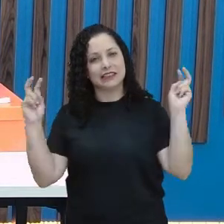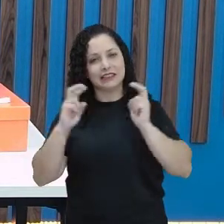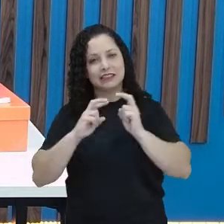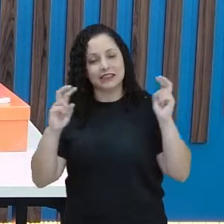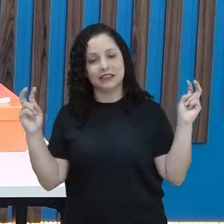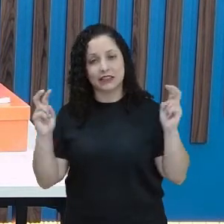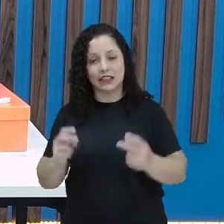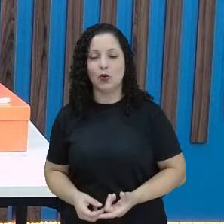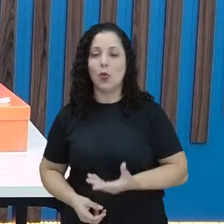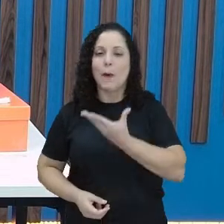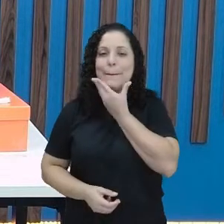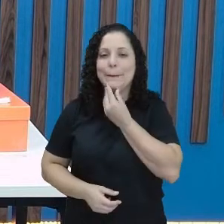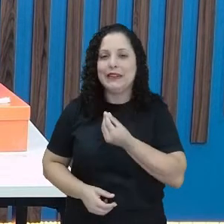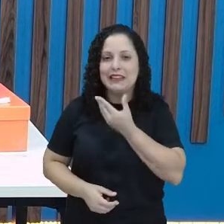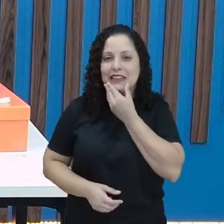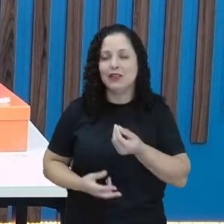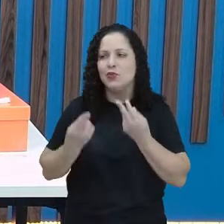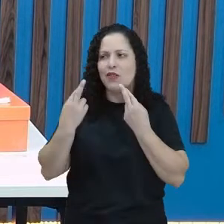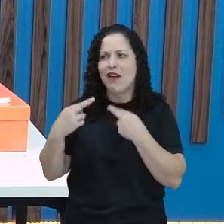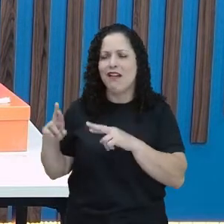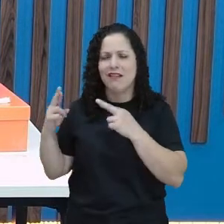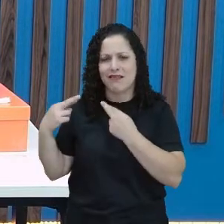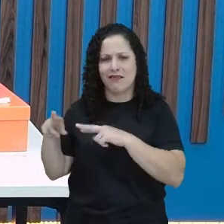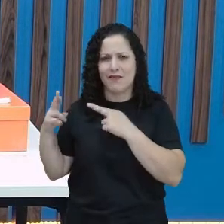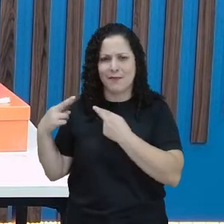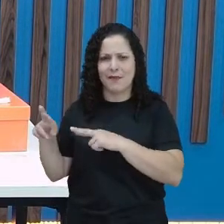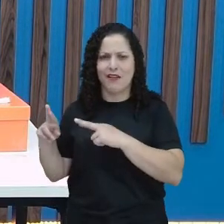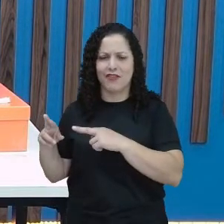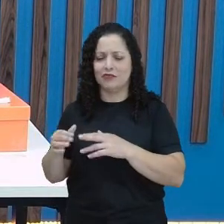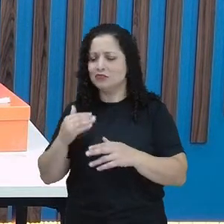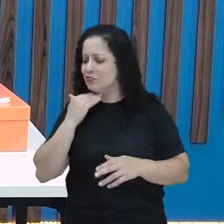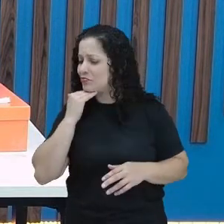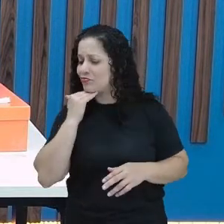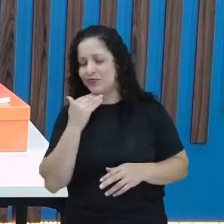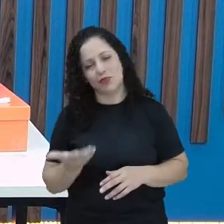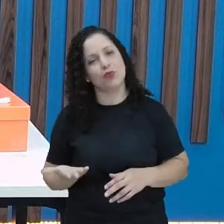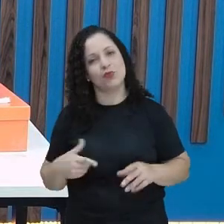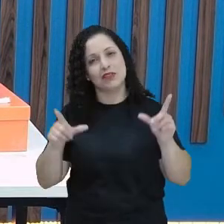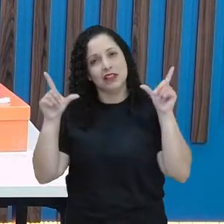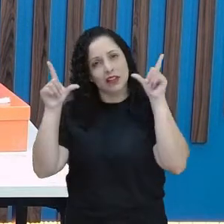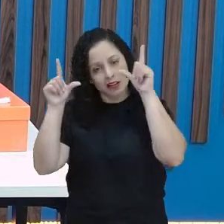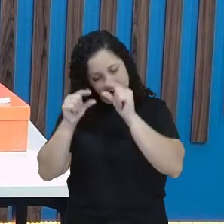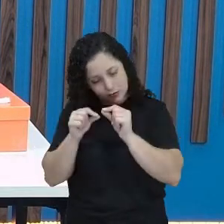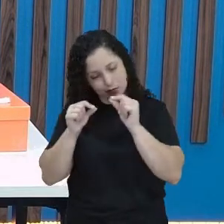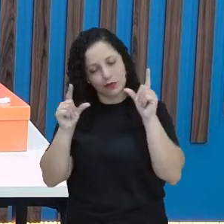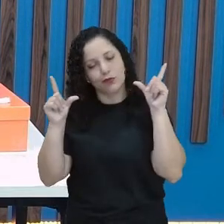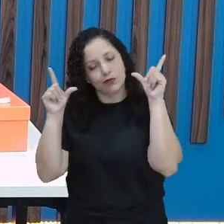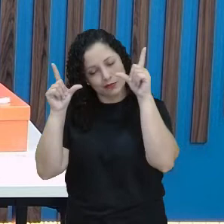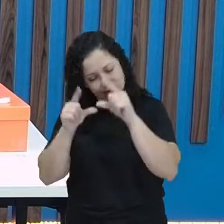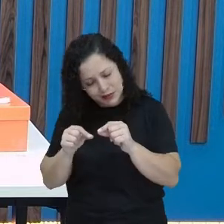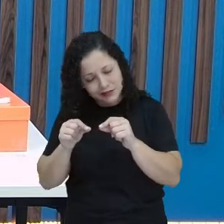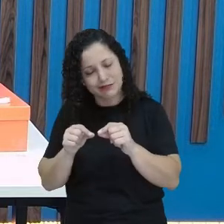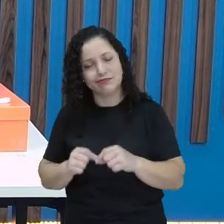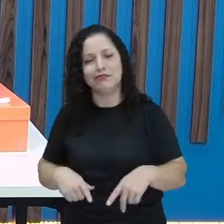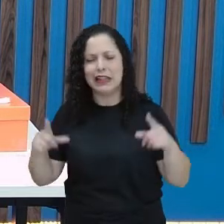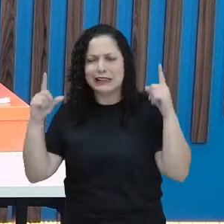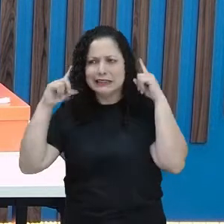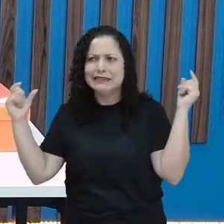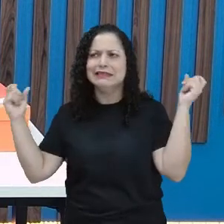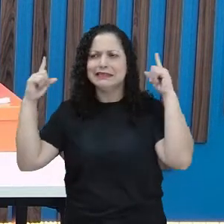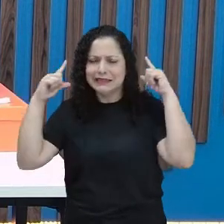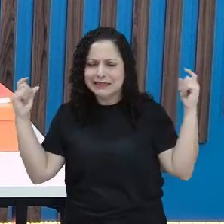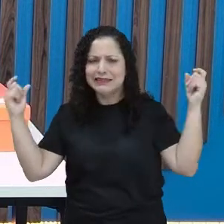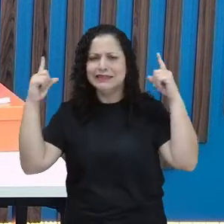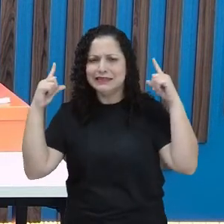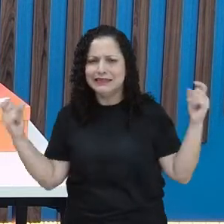menino que fazia queixa, porque ele não conseguia dormir. E ele fazia